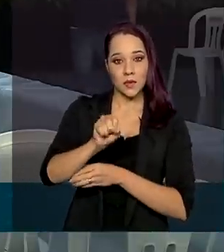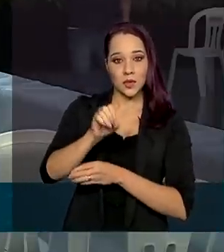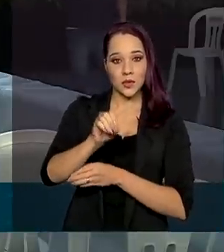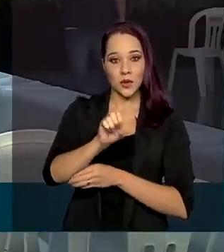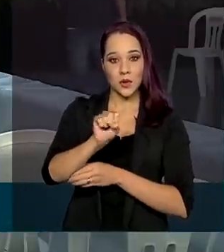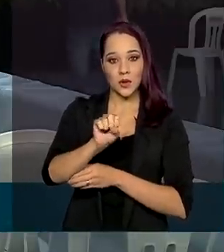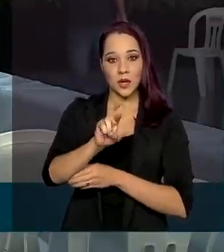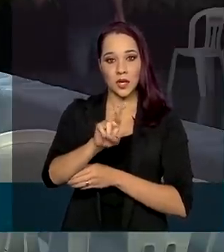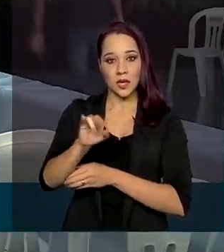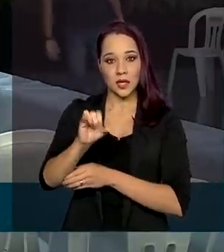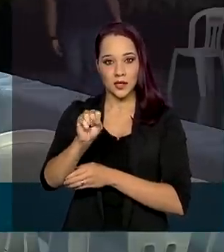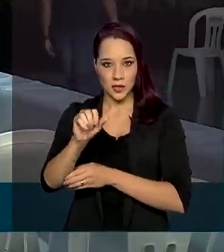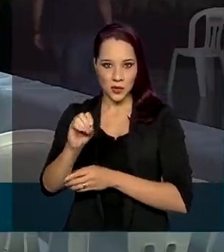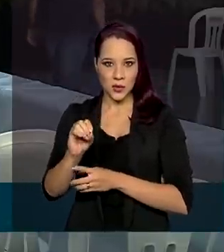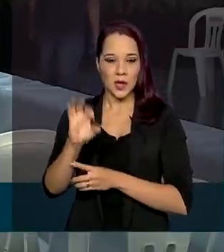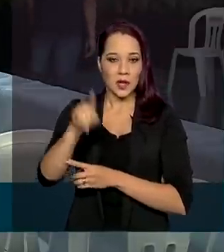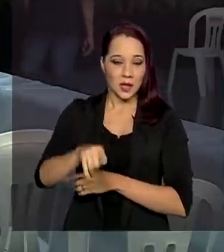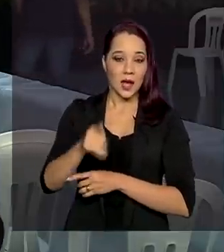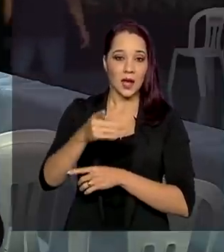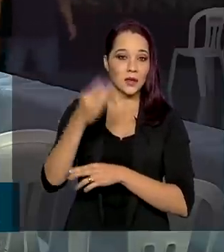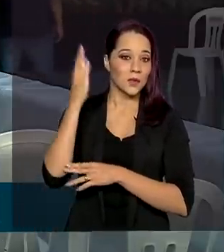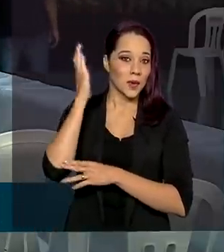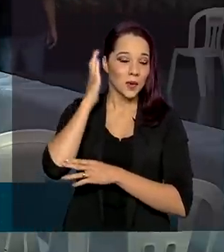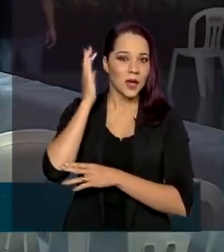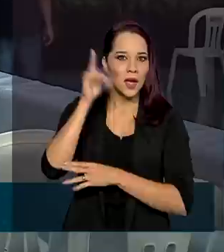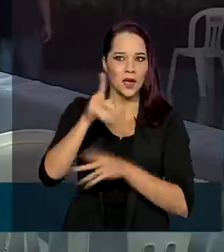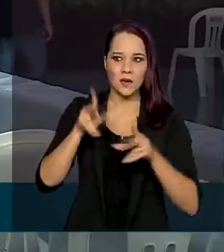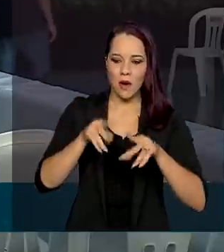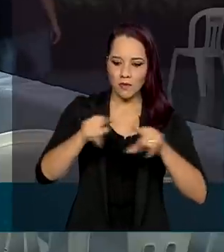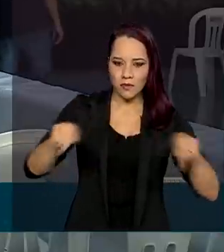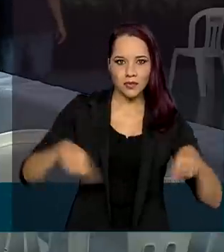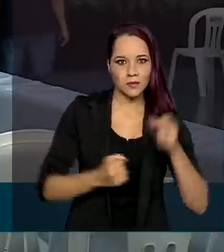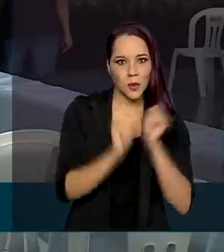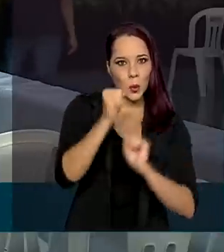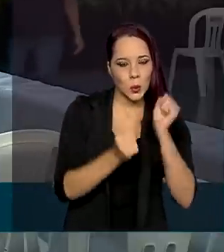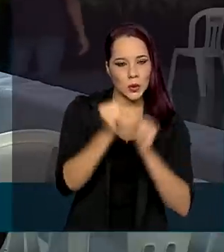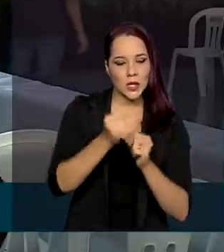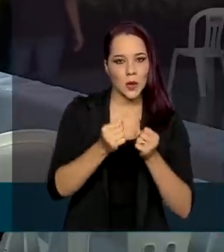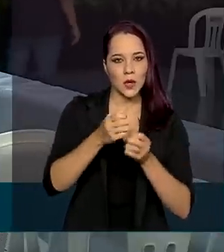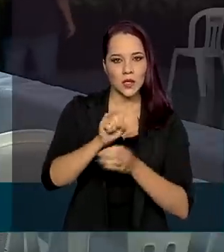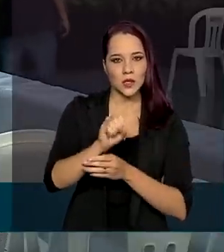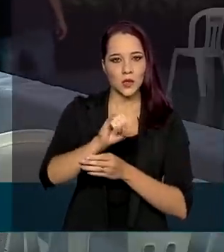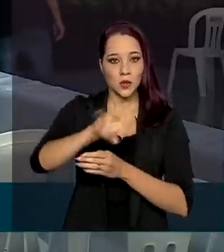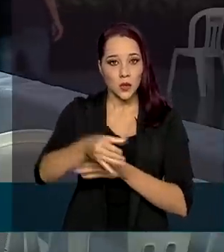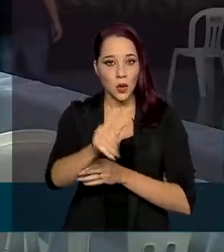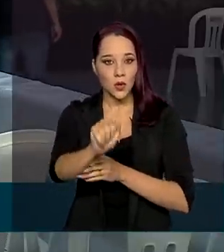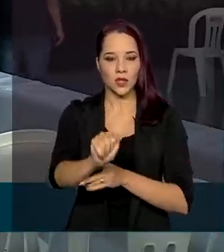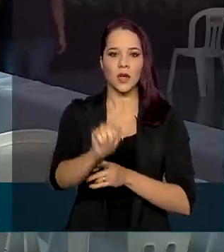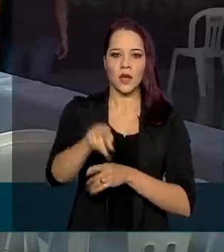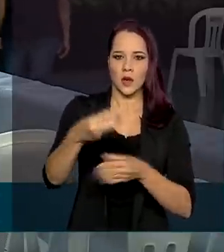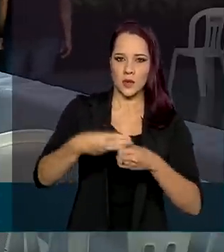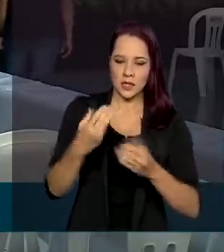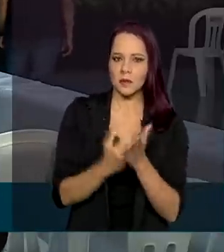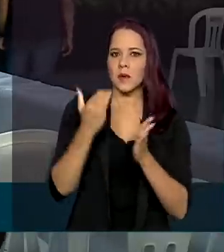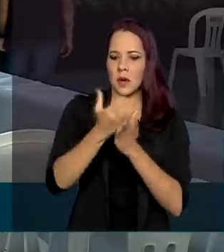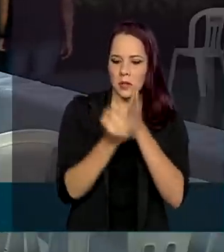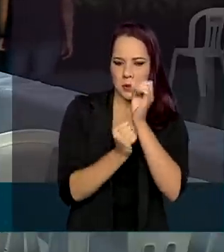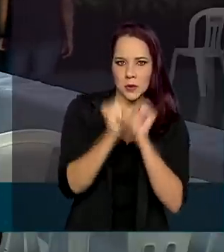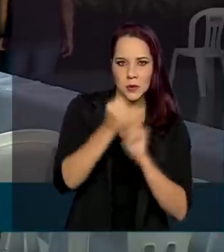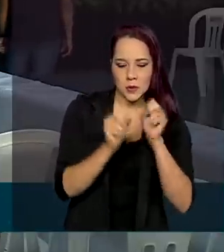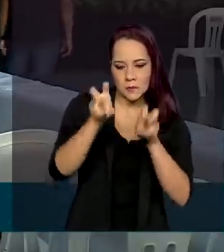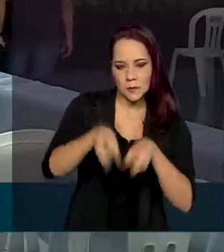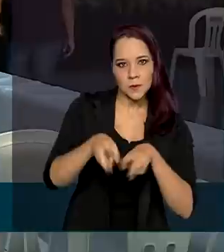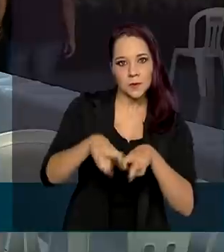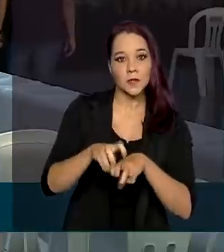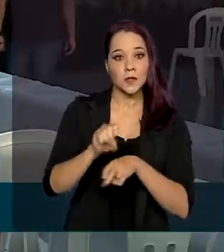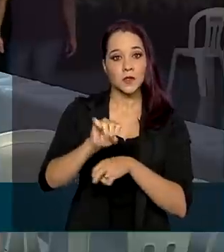Mato Grosso, e esse município é considerado um celeiro do país pela produção de soja. É o município que mais produz soja no mundo inteiro